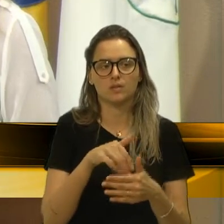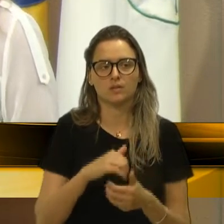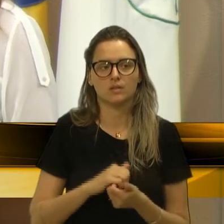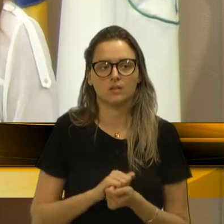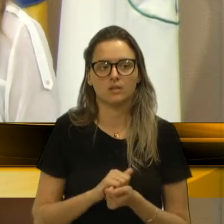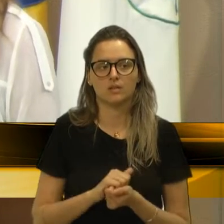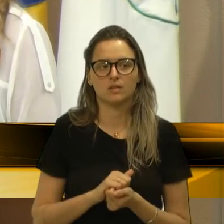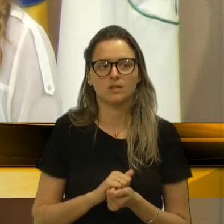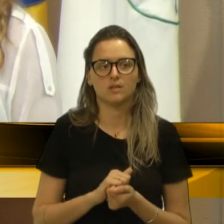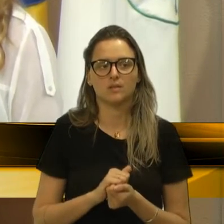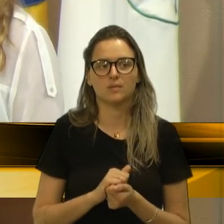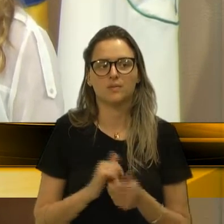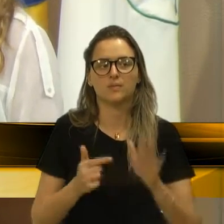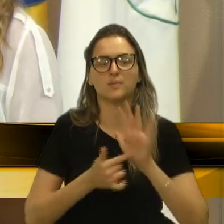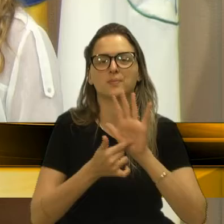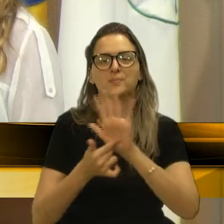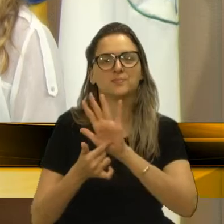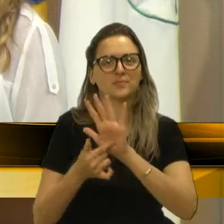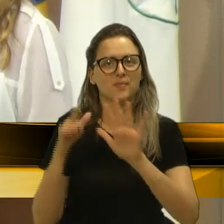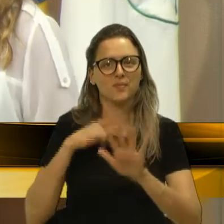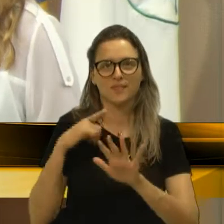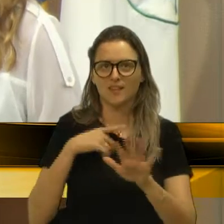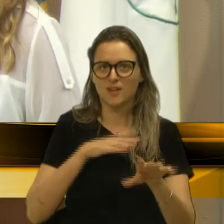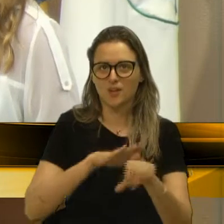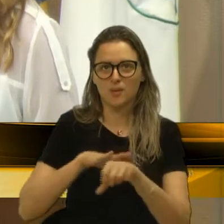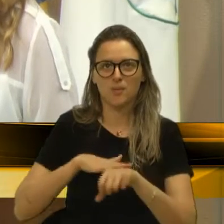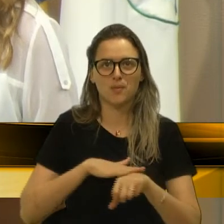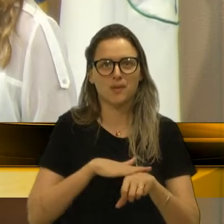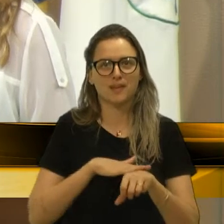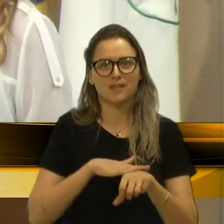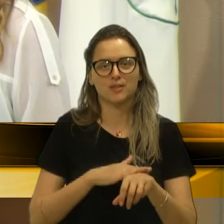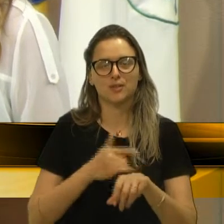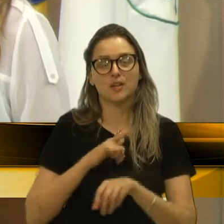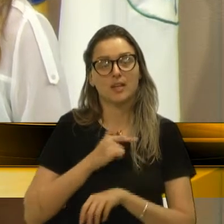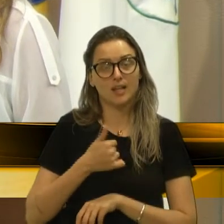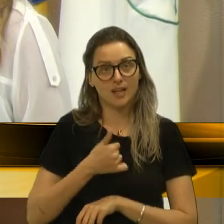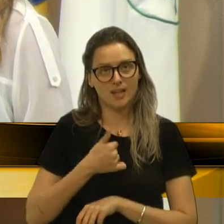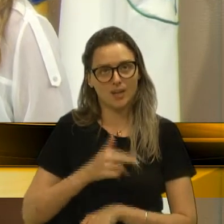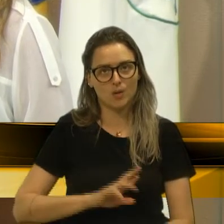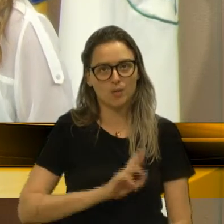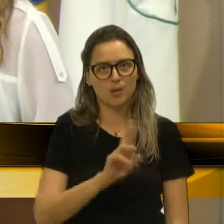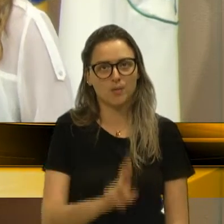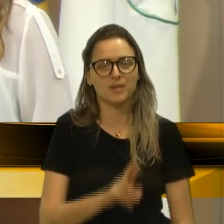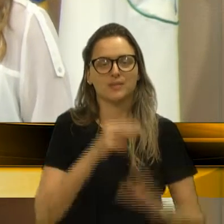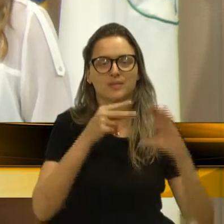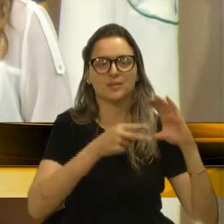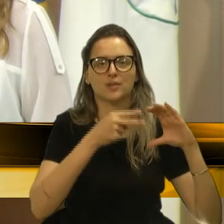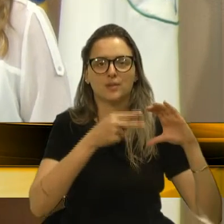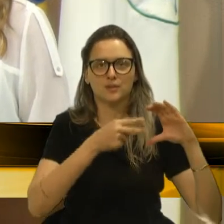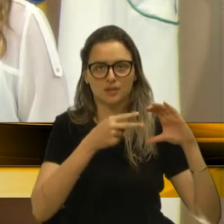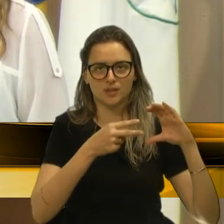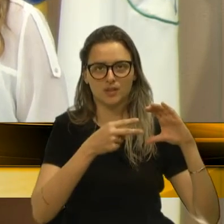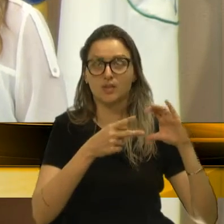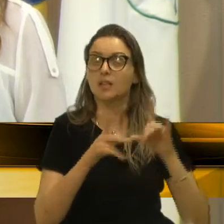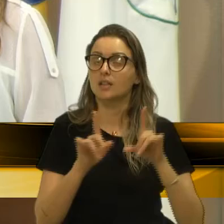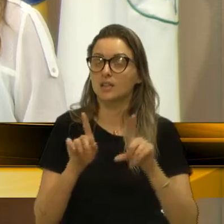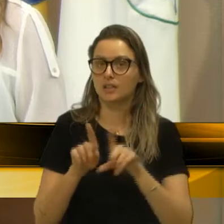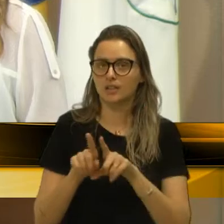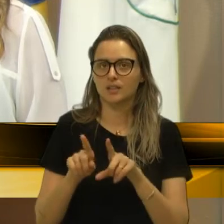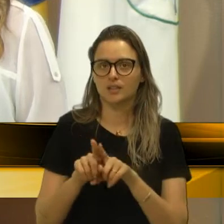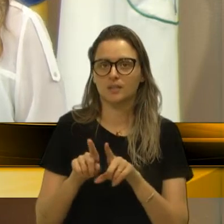compartilhar, então, dois momentos onde estive representando essa casa e também